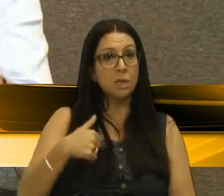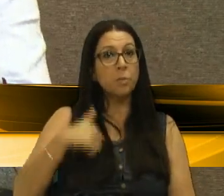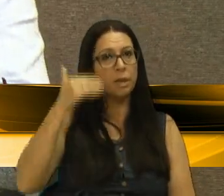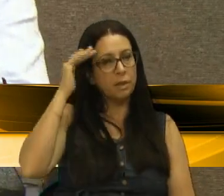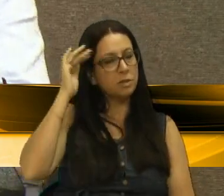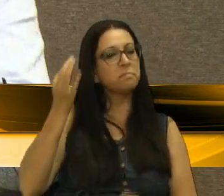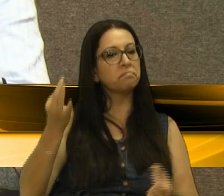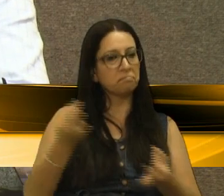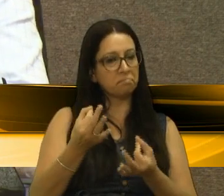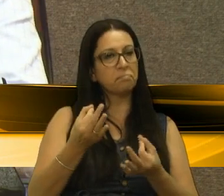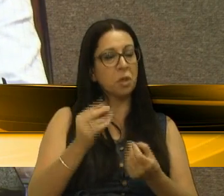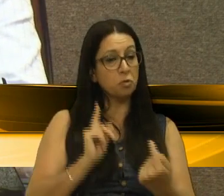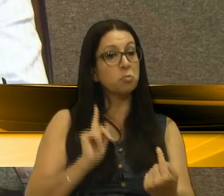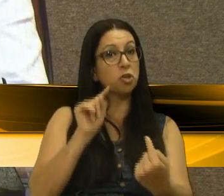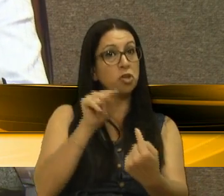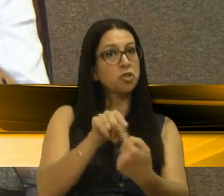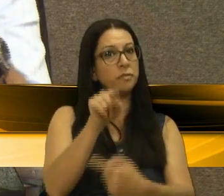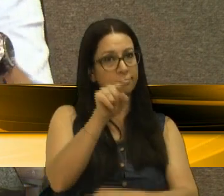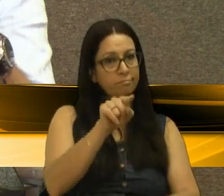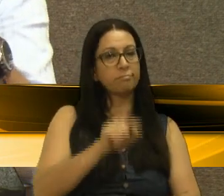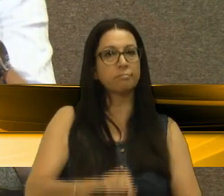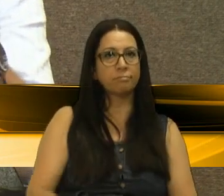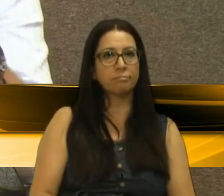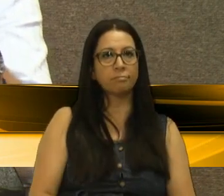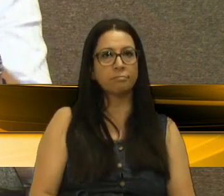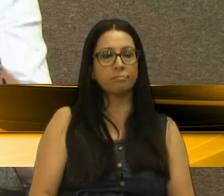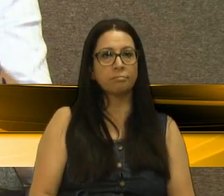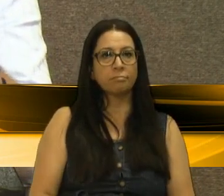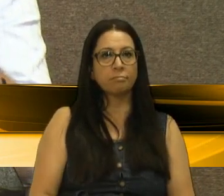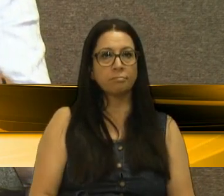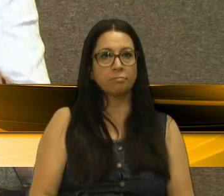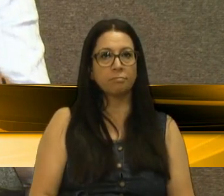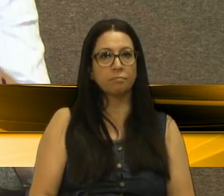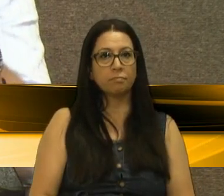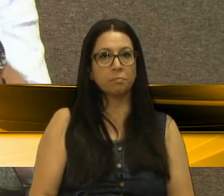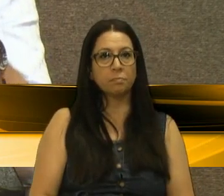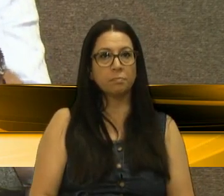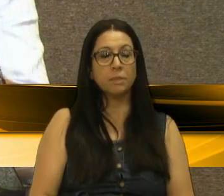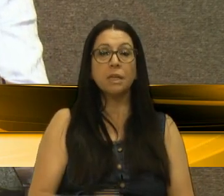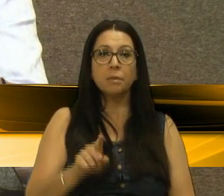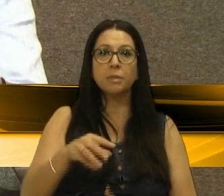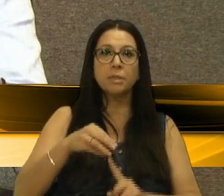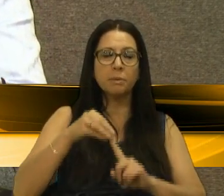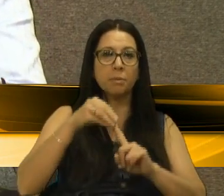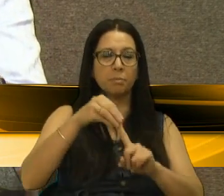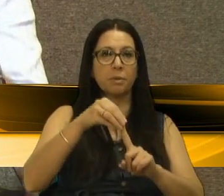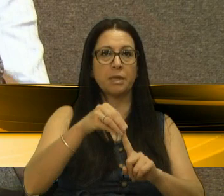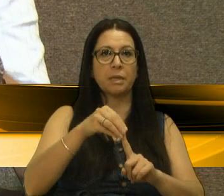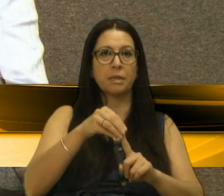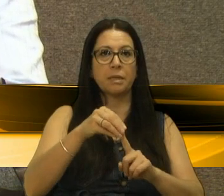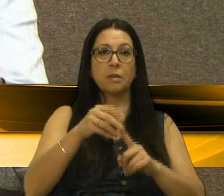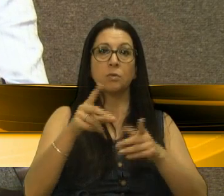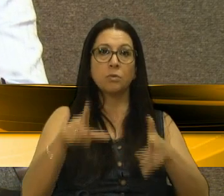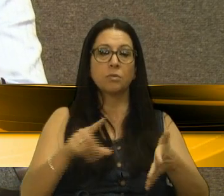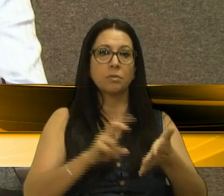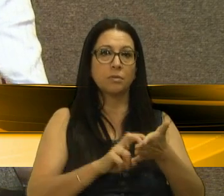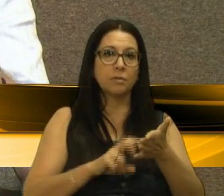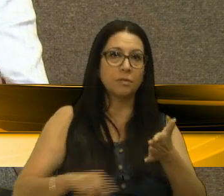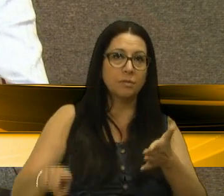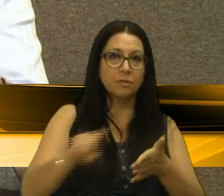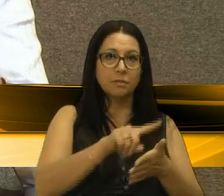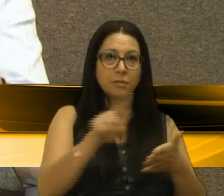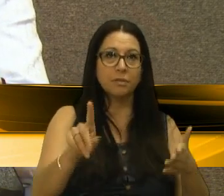perfeitamente o objetivo da vossa excelência, é de que, principalmente, as agências bancárias, os